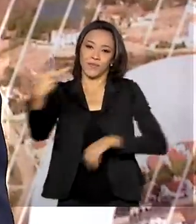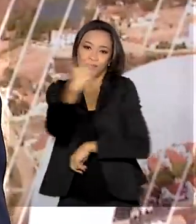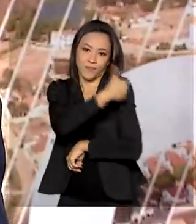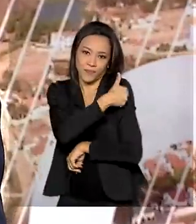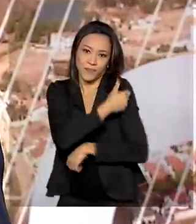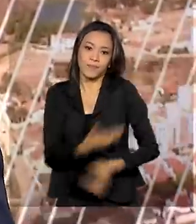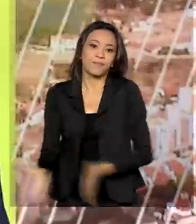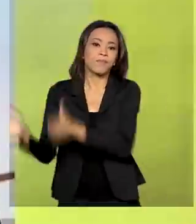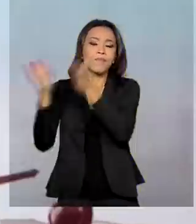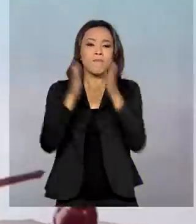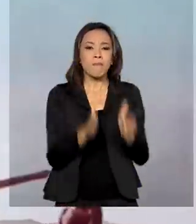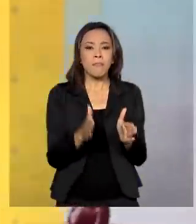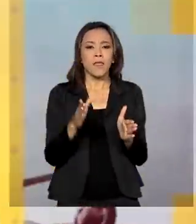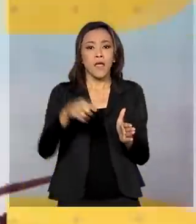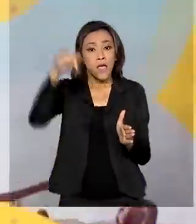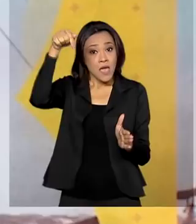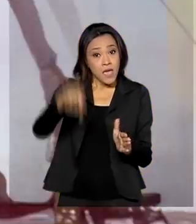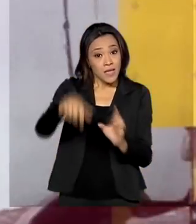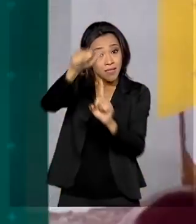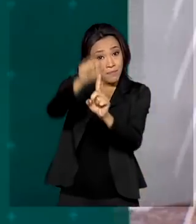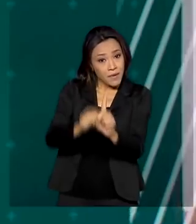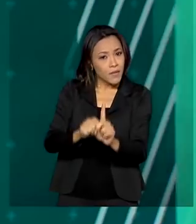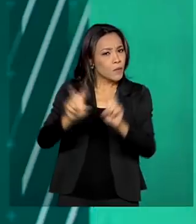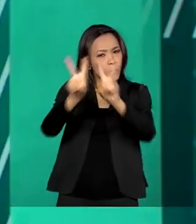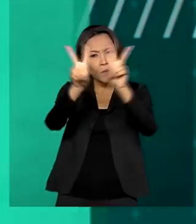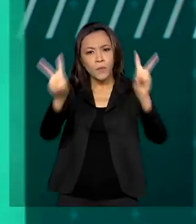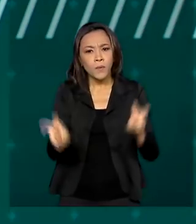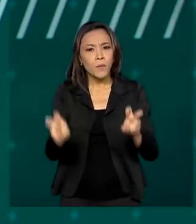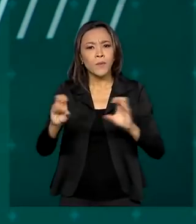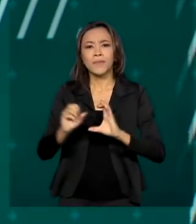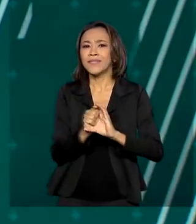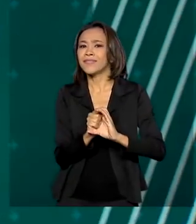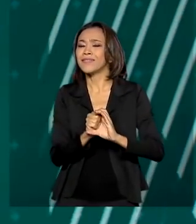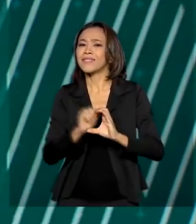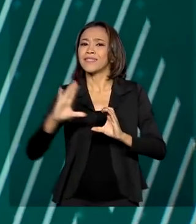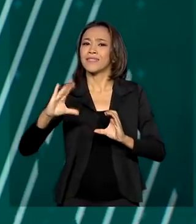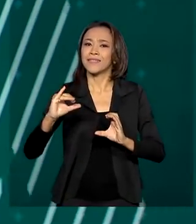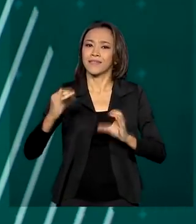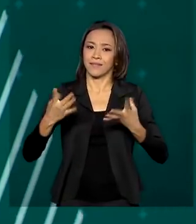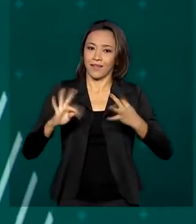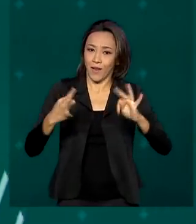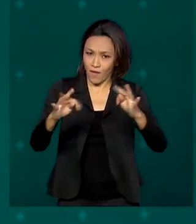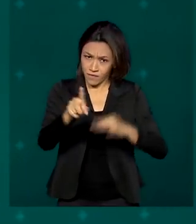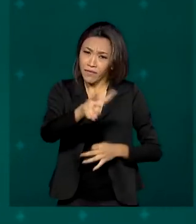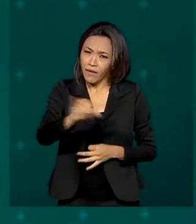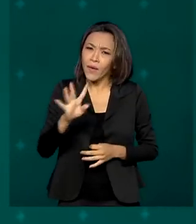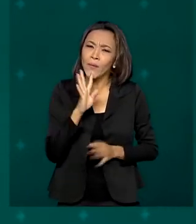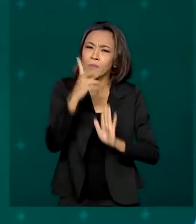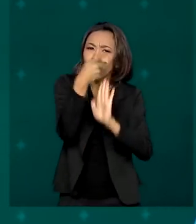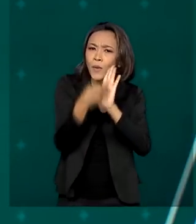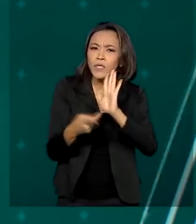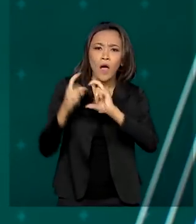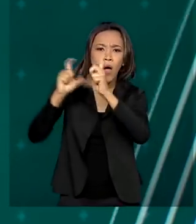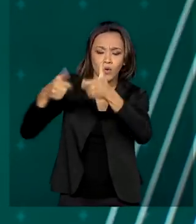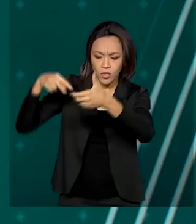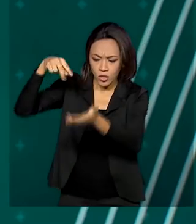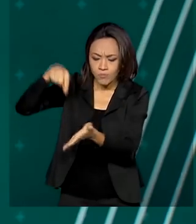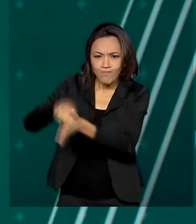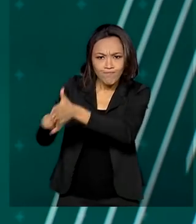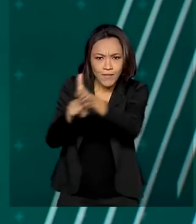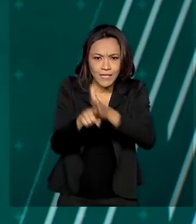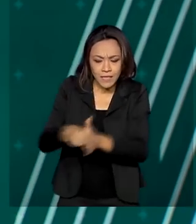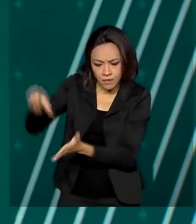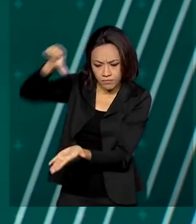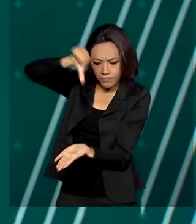Estamos no mês nacional da ciência e tecnologia. E você vai conhecer agora um projeto desenvolvido no Centro de Tecnologias